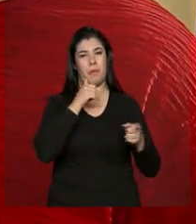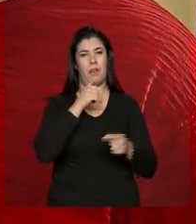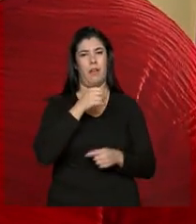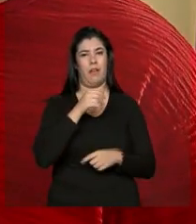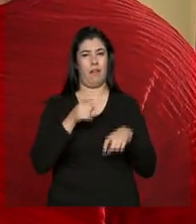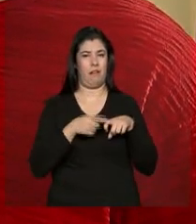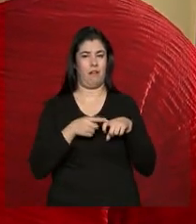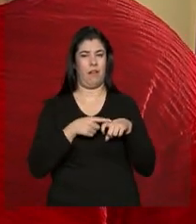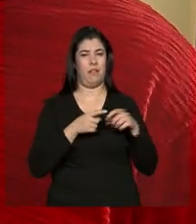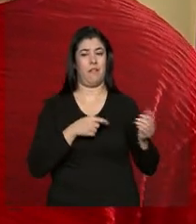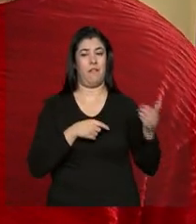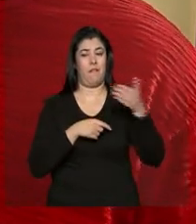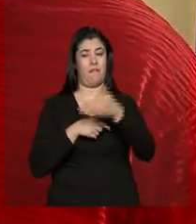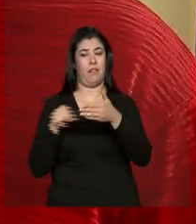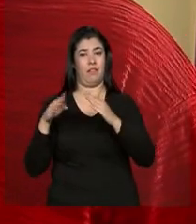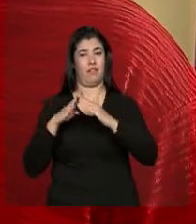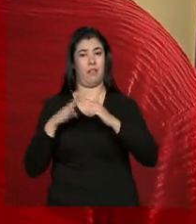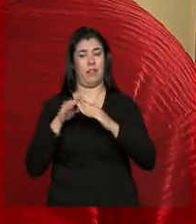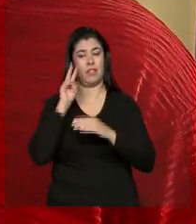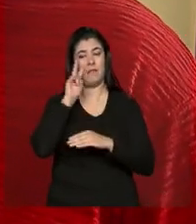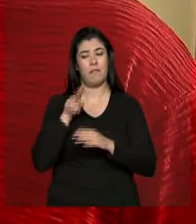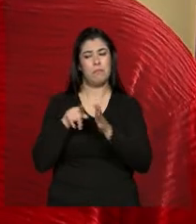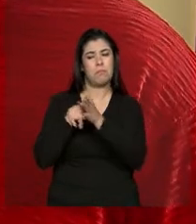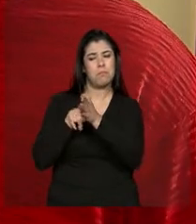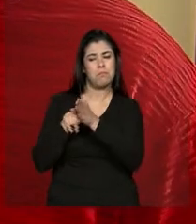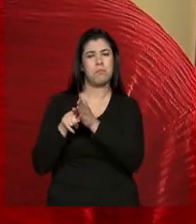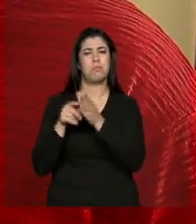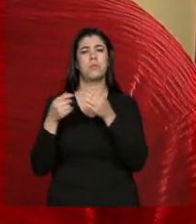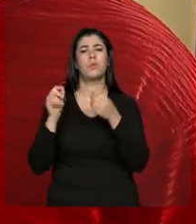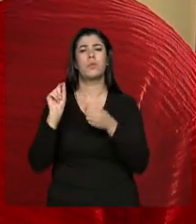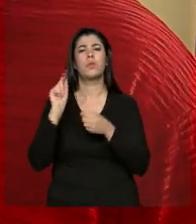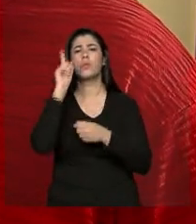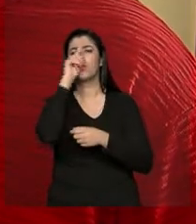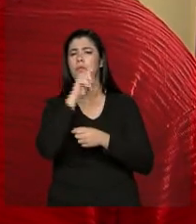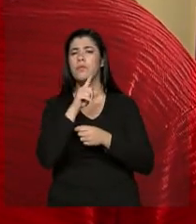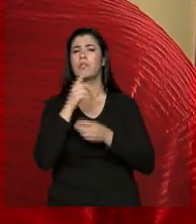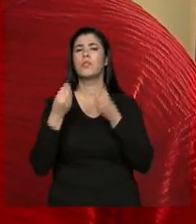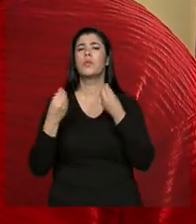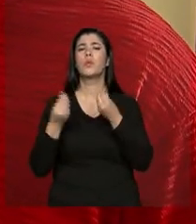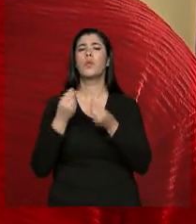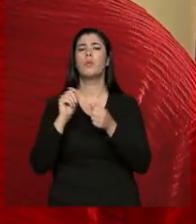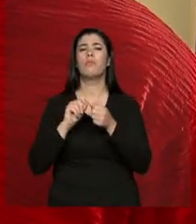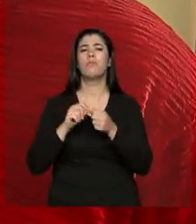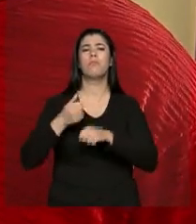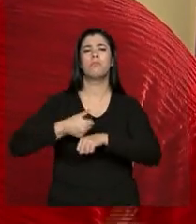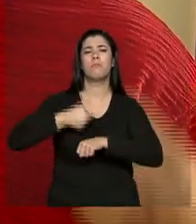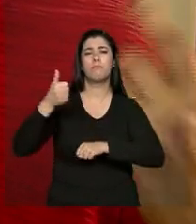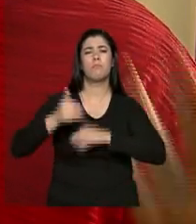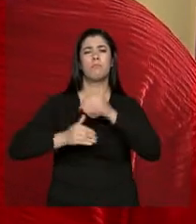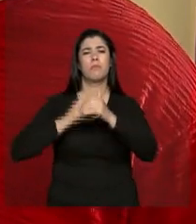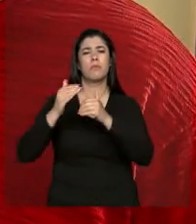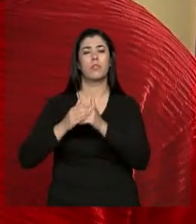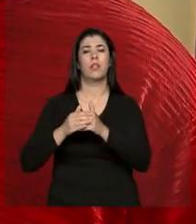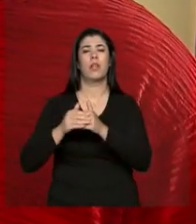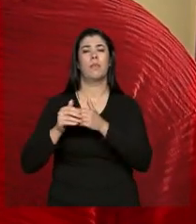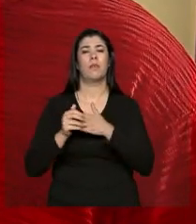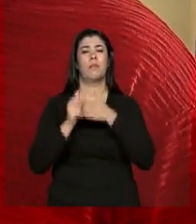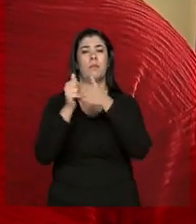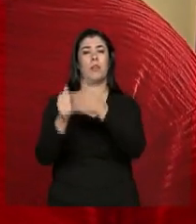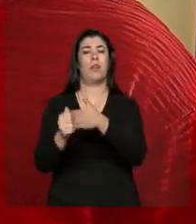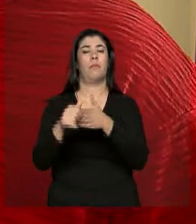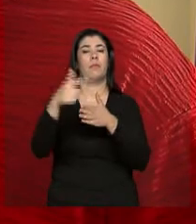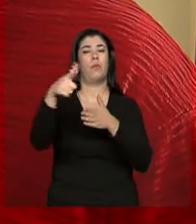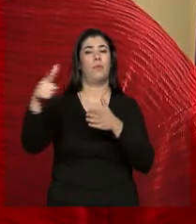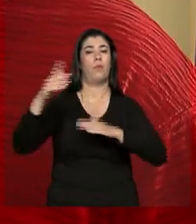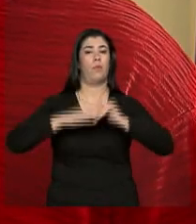vai identificando as dificuldades, as necessidades e eles vão encaminhando para alguns profissionais